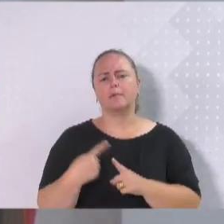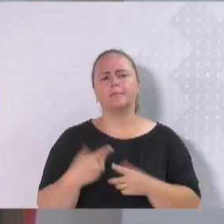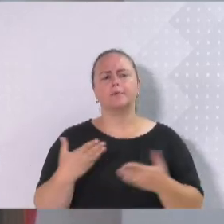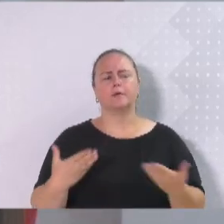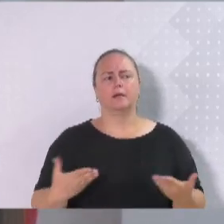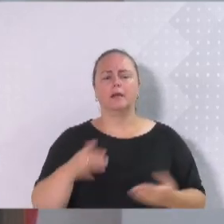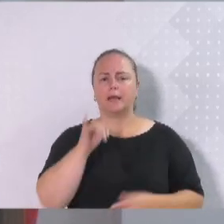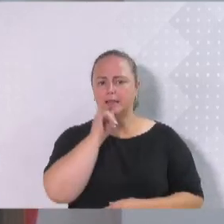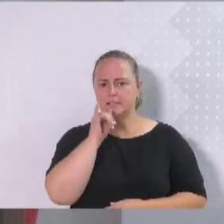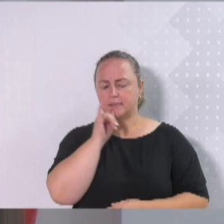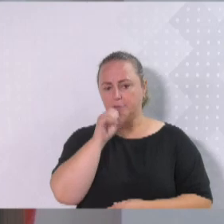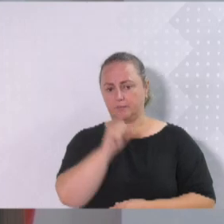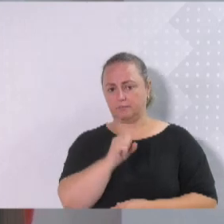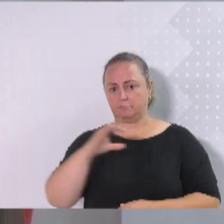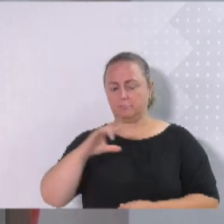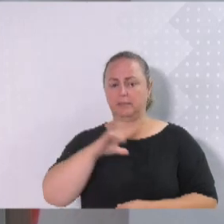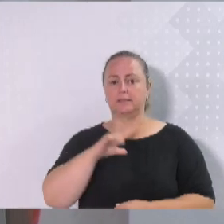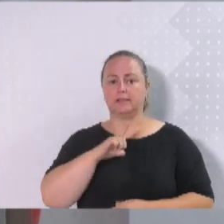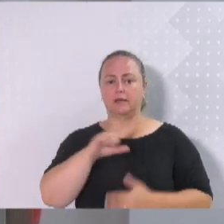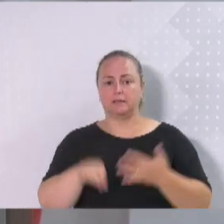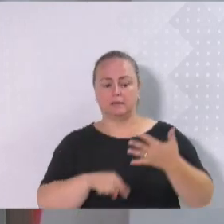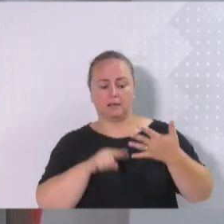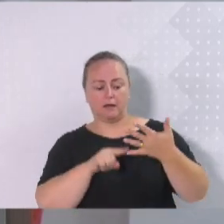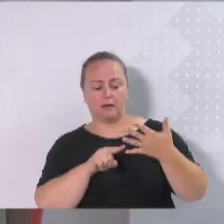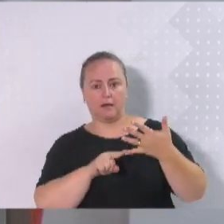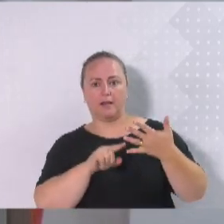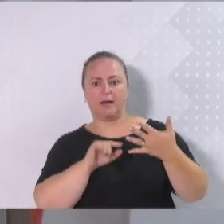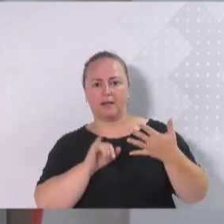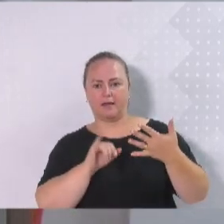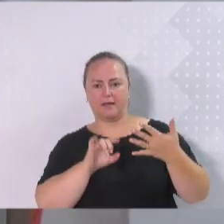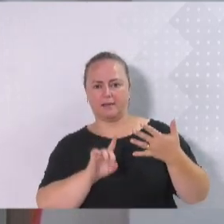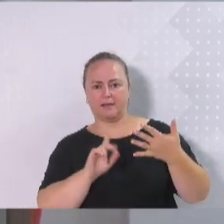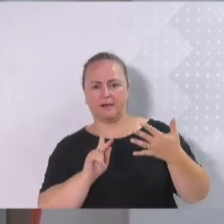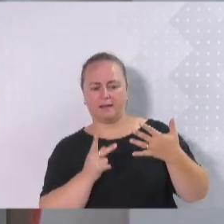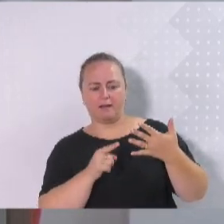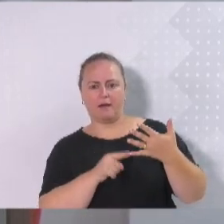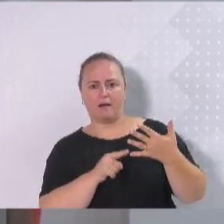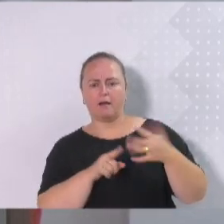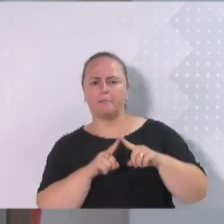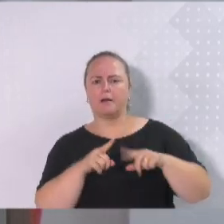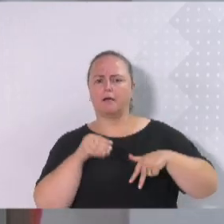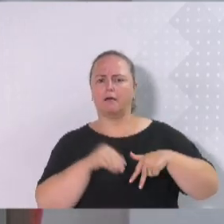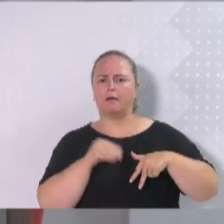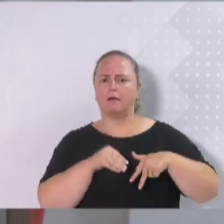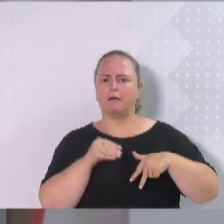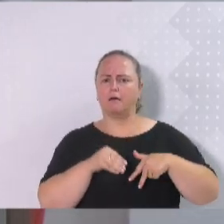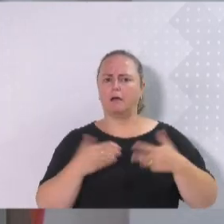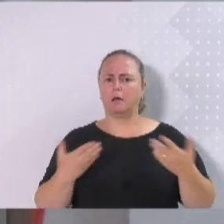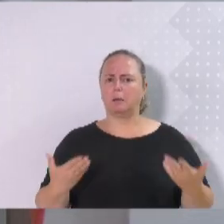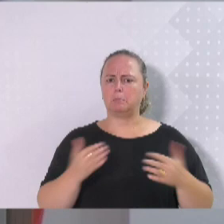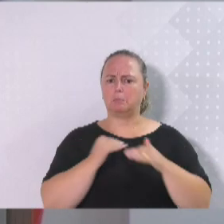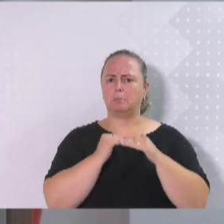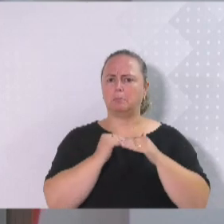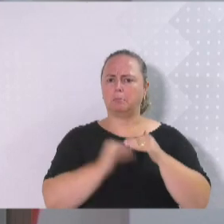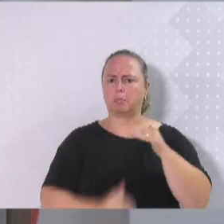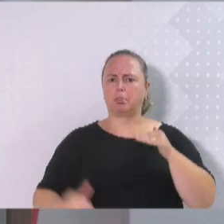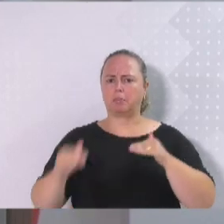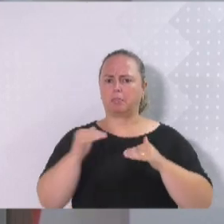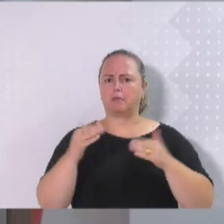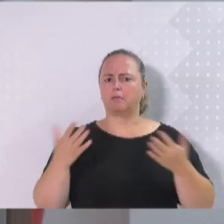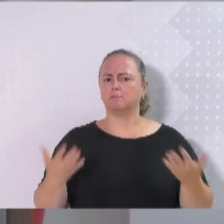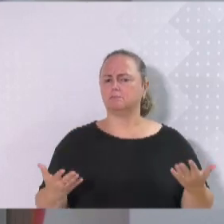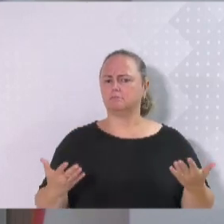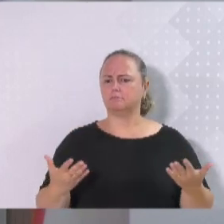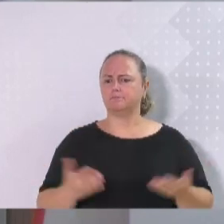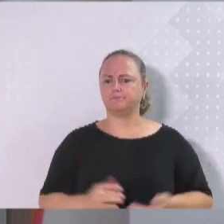Estado de Santa Catarina, a viver uma vulnerabilidade vergonhosa para o mundo e para os padrões econômicos que a administração pública